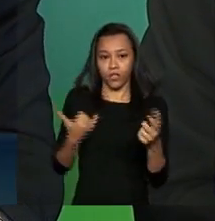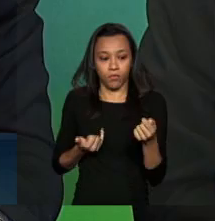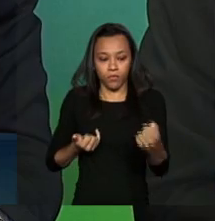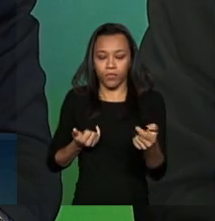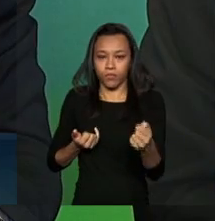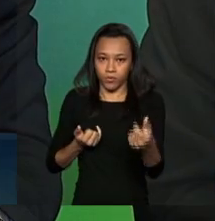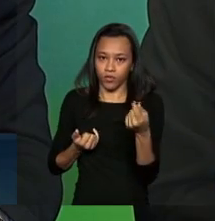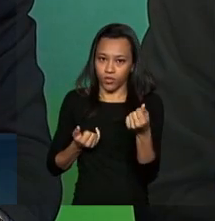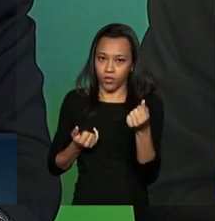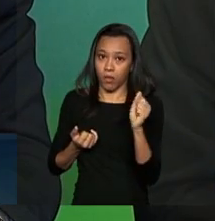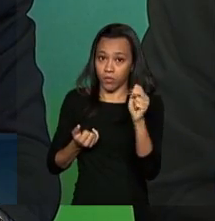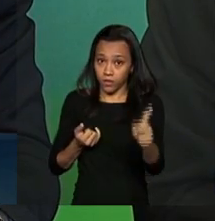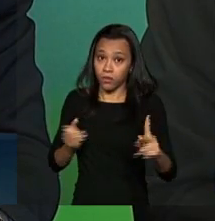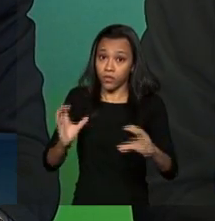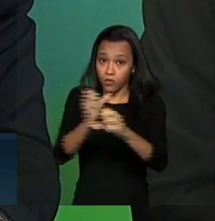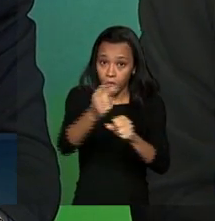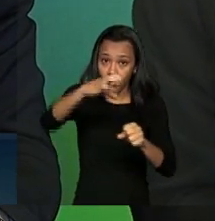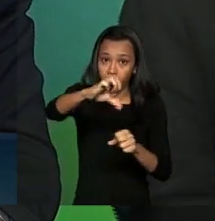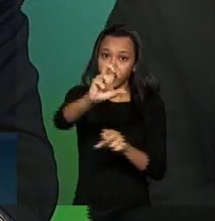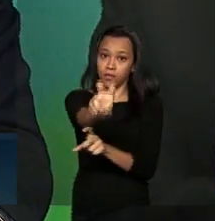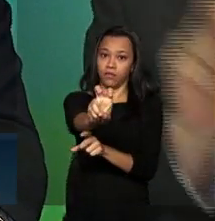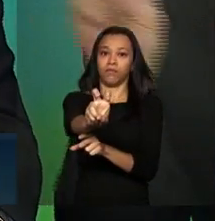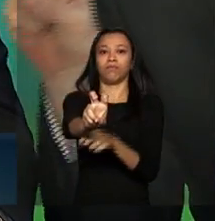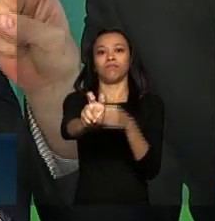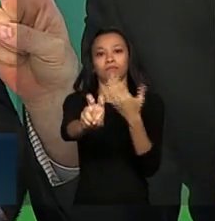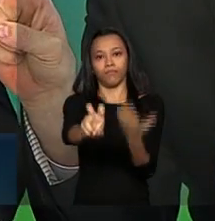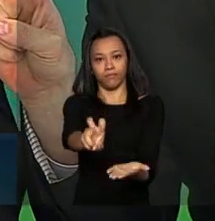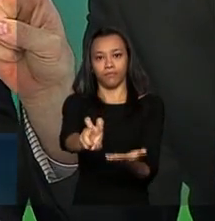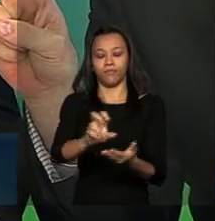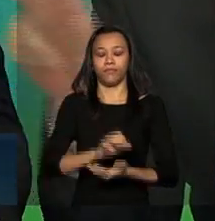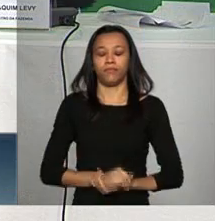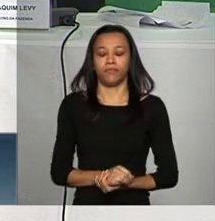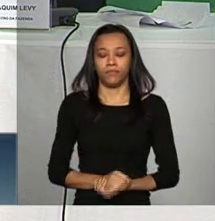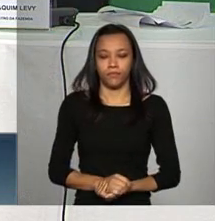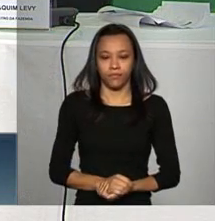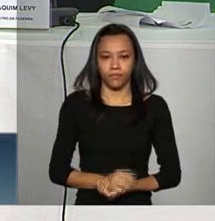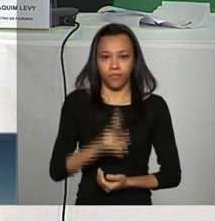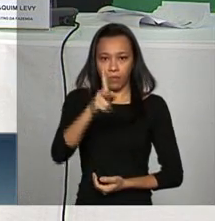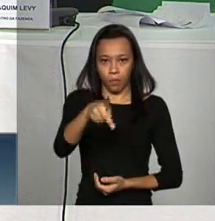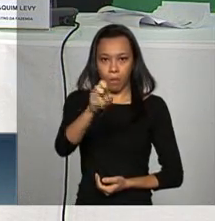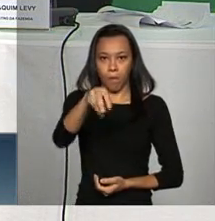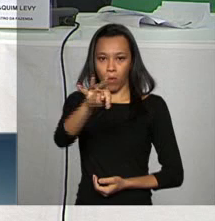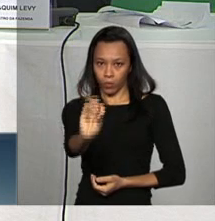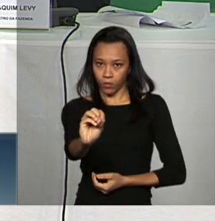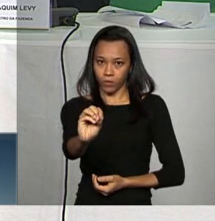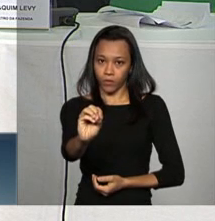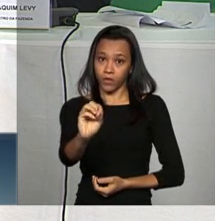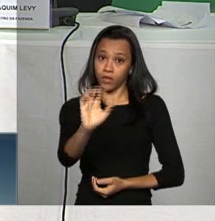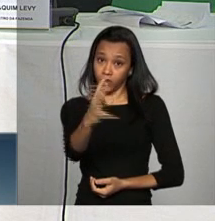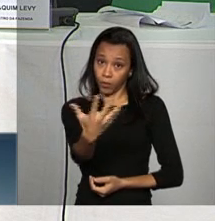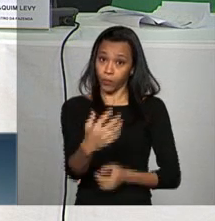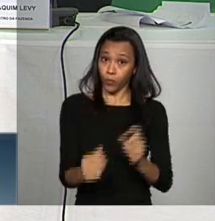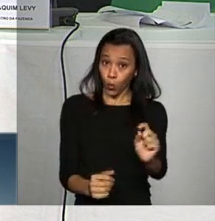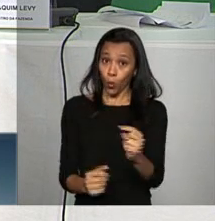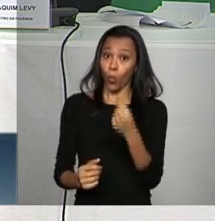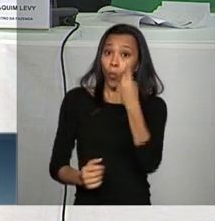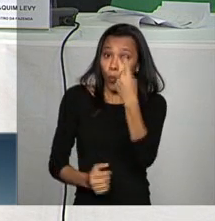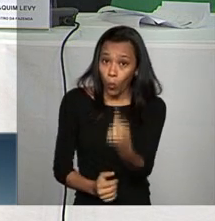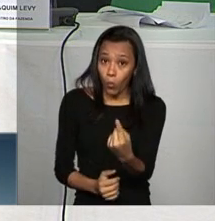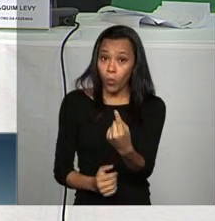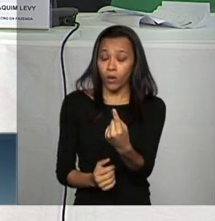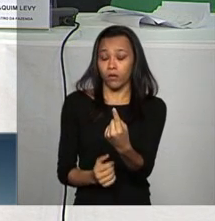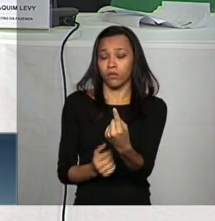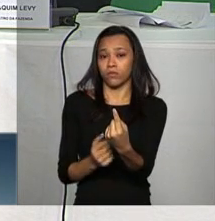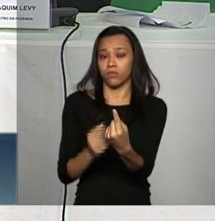afasta o efeito do fator previdenciário. Um vale dois. Isso. Um ano, quando você adia um